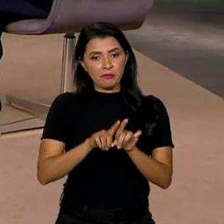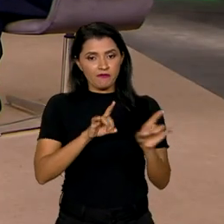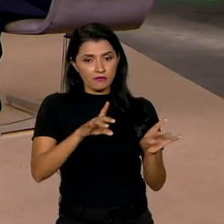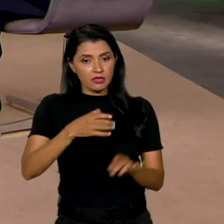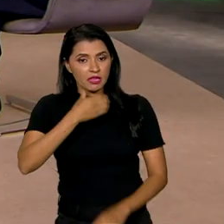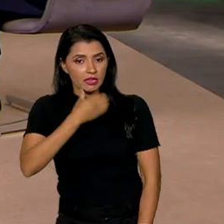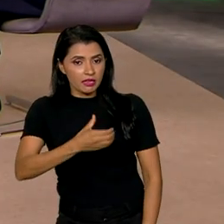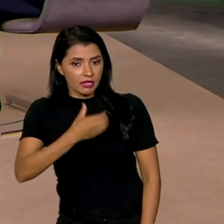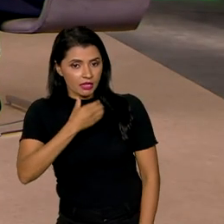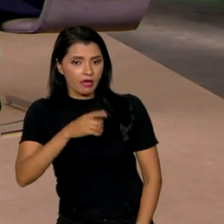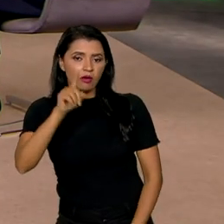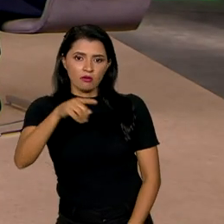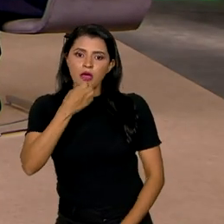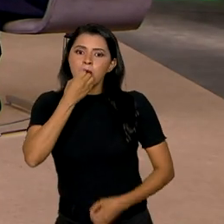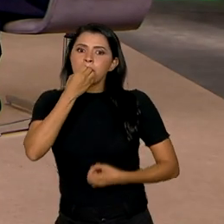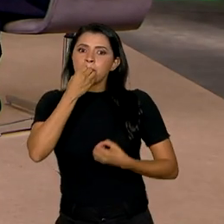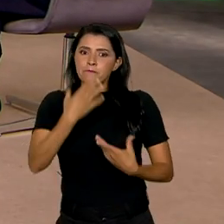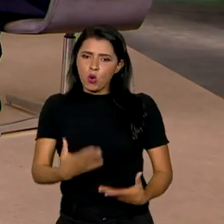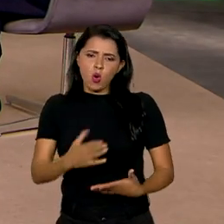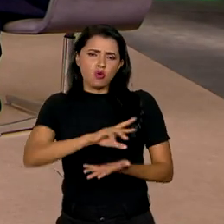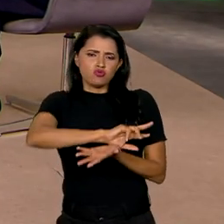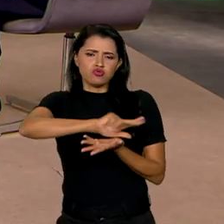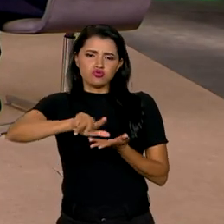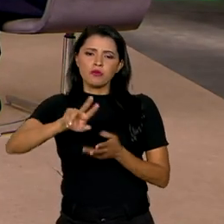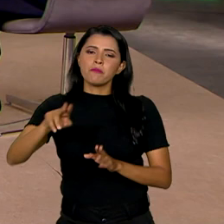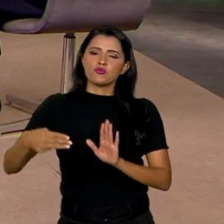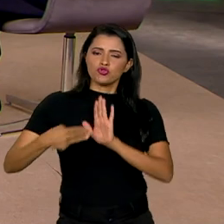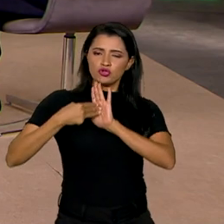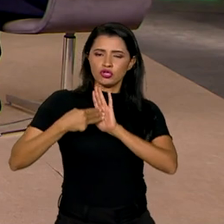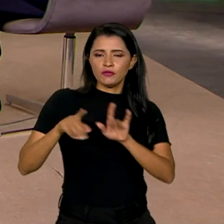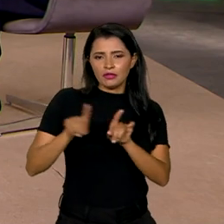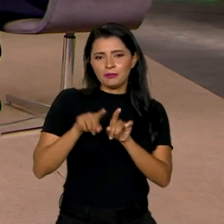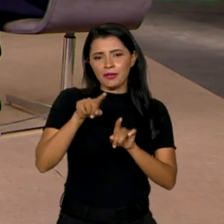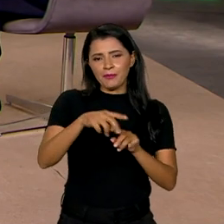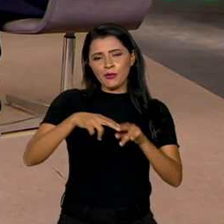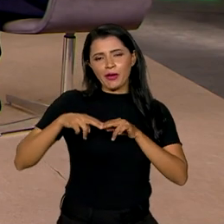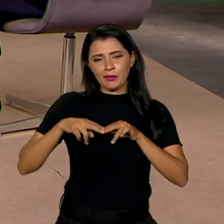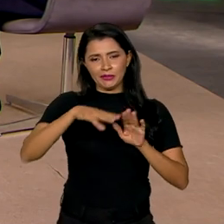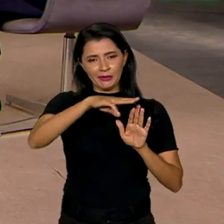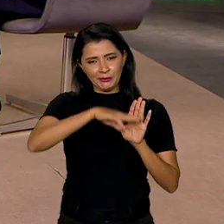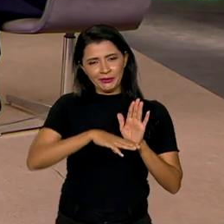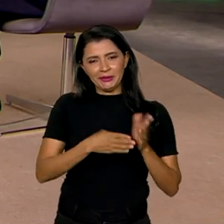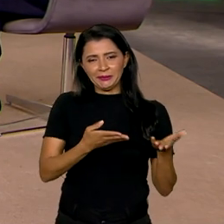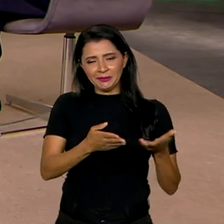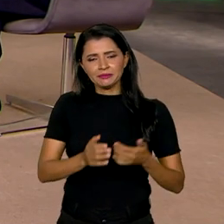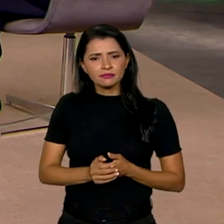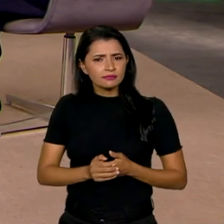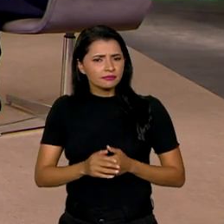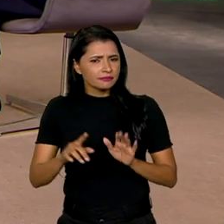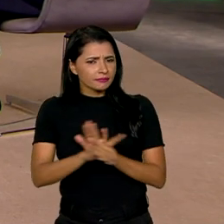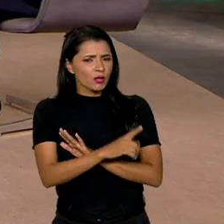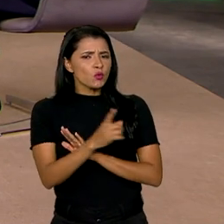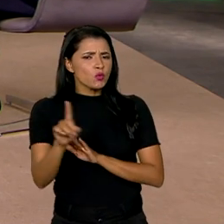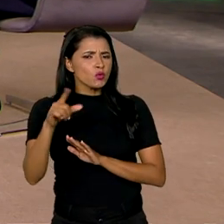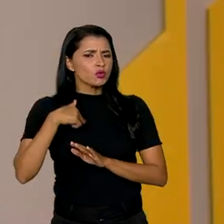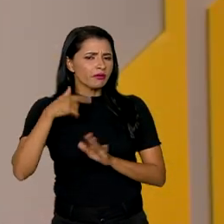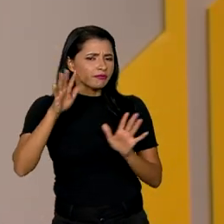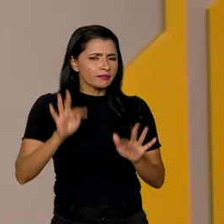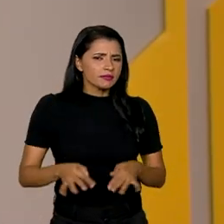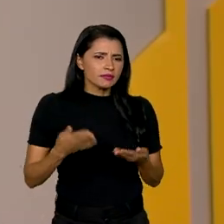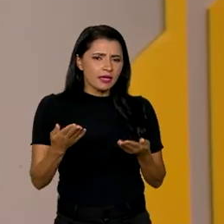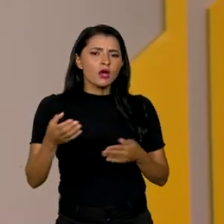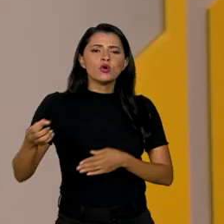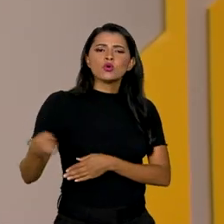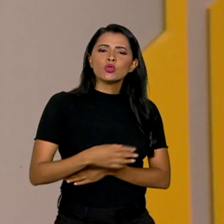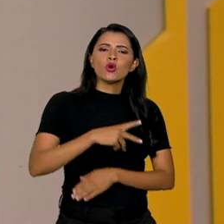devem ser boas por várias razões, mas também por conta desse programa. E para encerrar, professor, vamos também falar sobre o